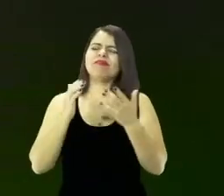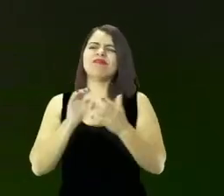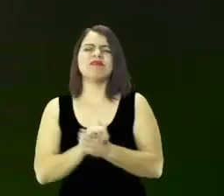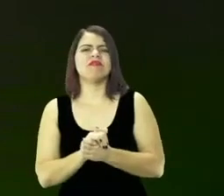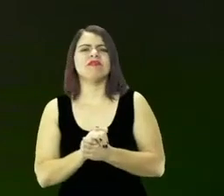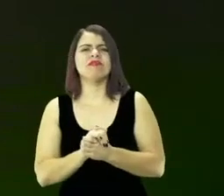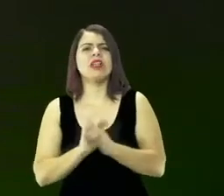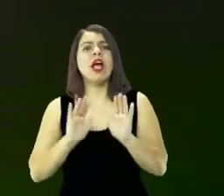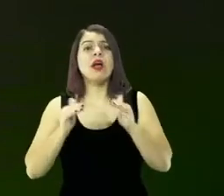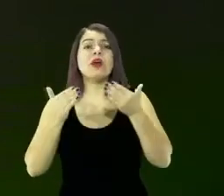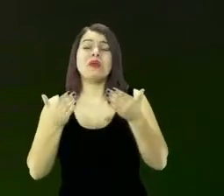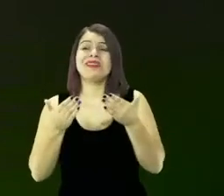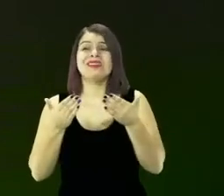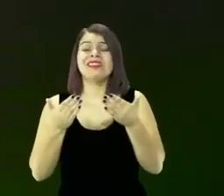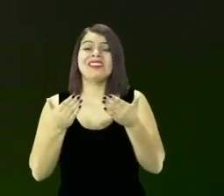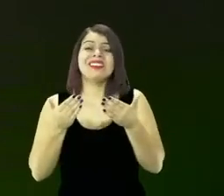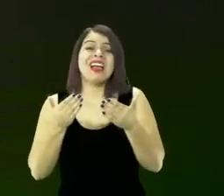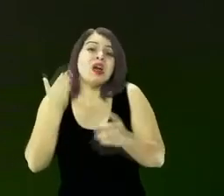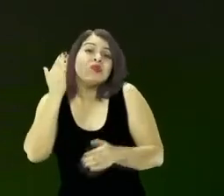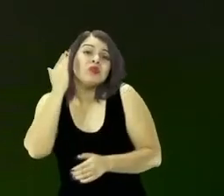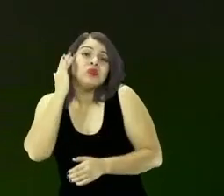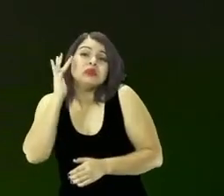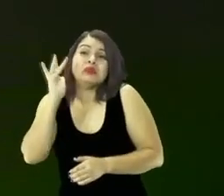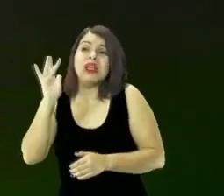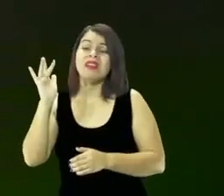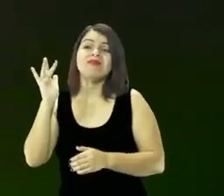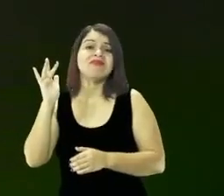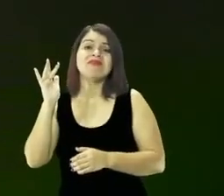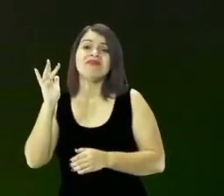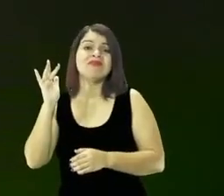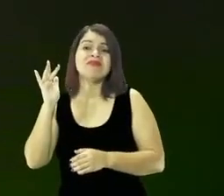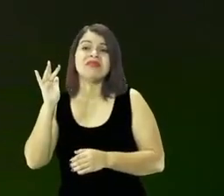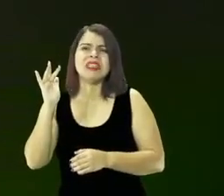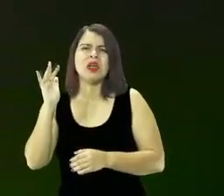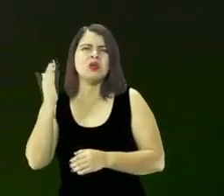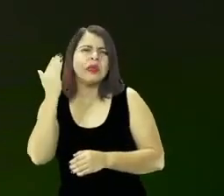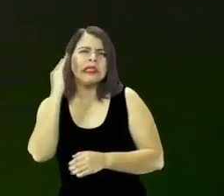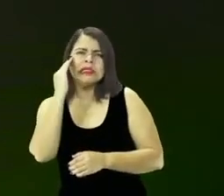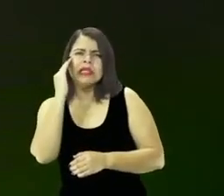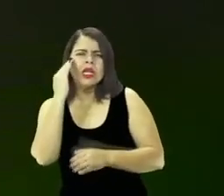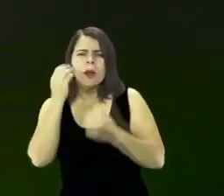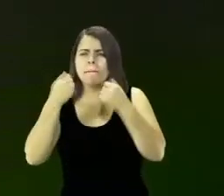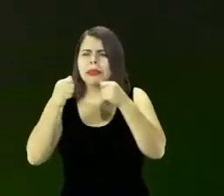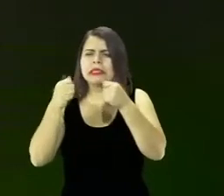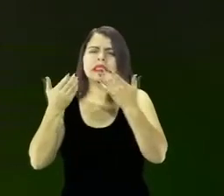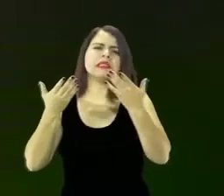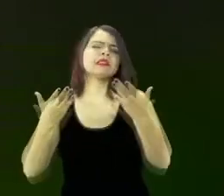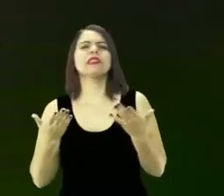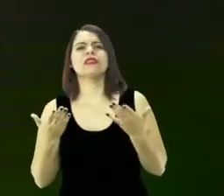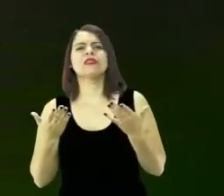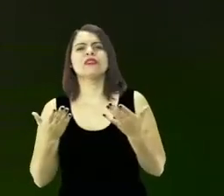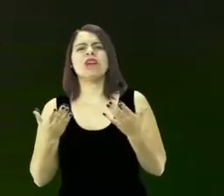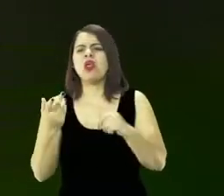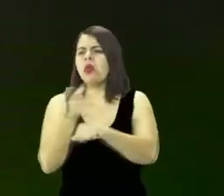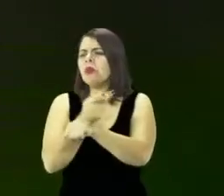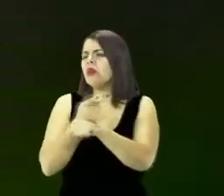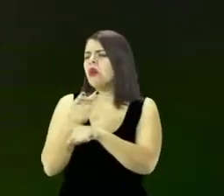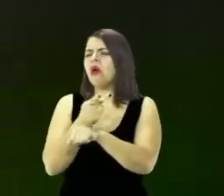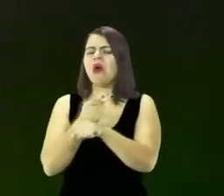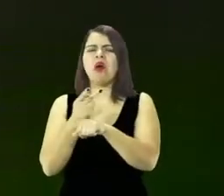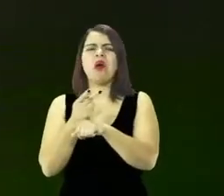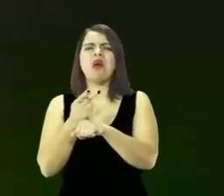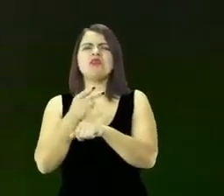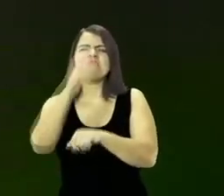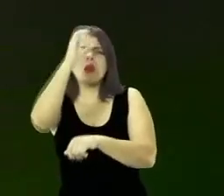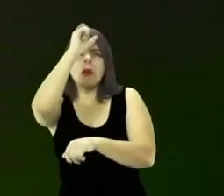Quando a gente não sabe, a gente não sente nem necessidade. A gente não busca saber, porque a gente nem sabe